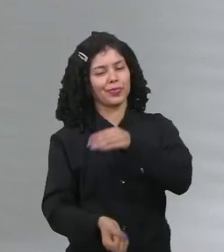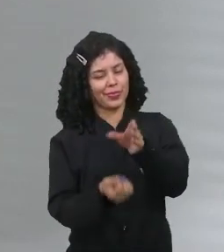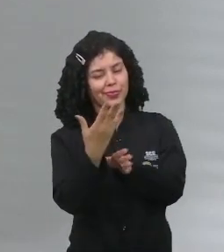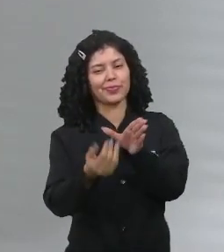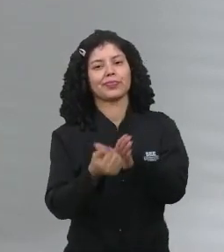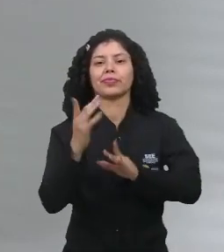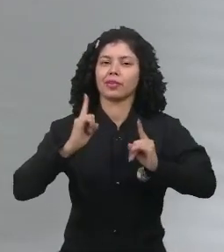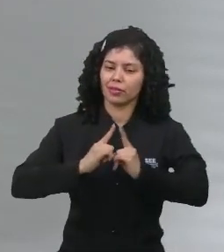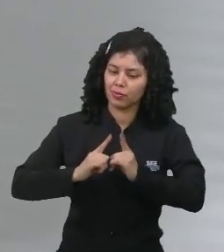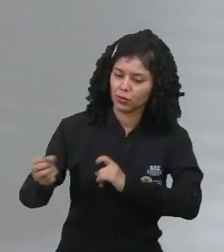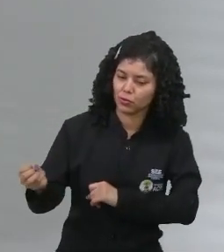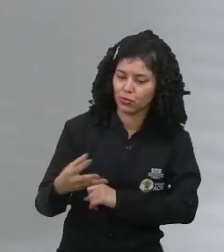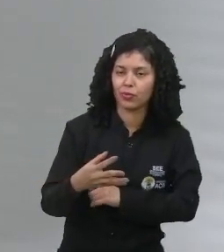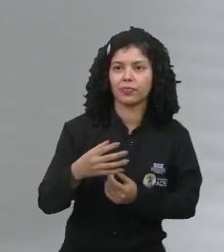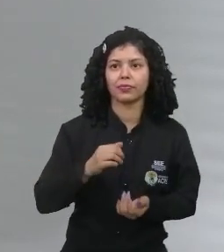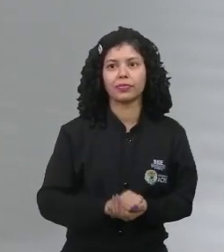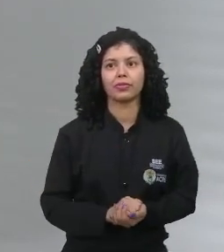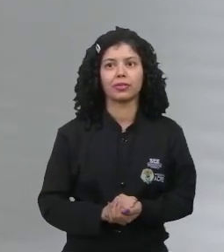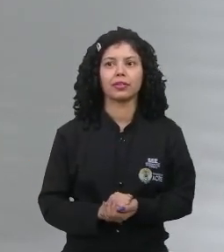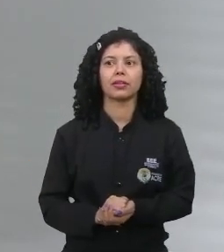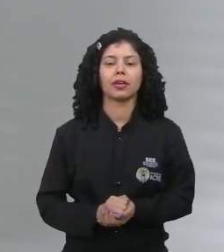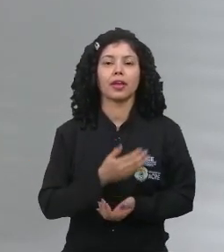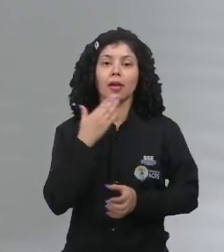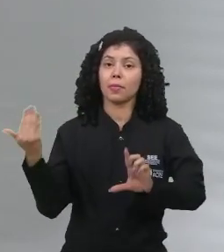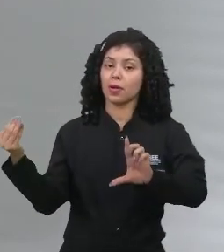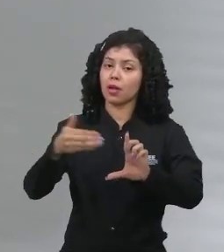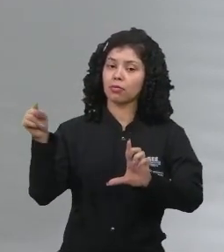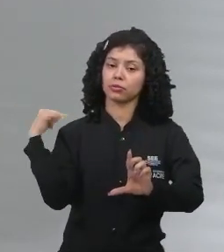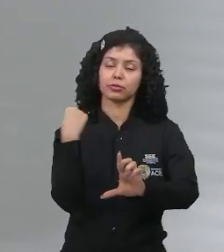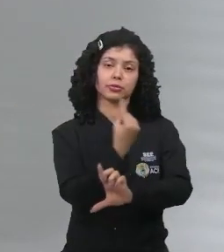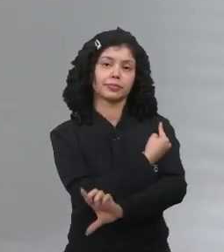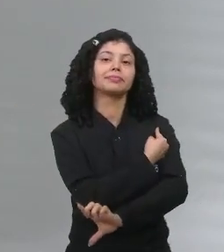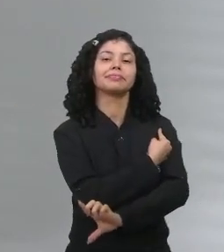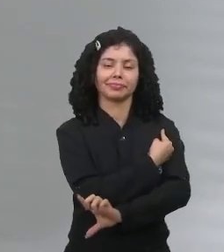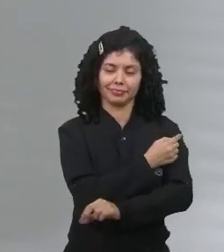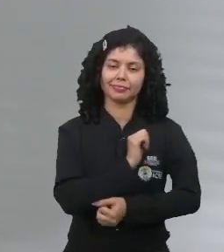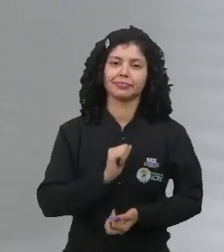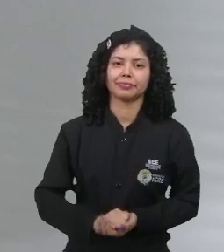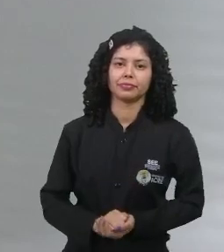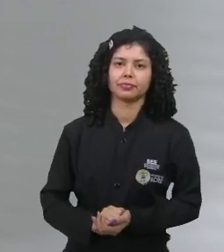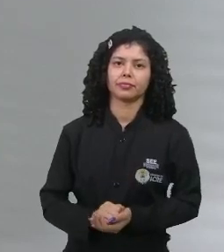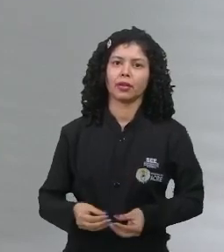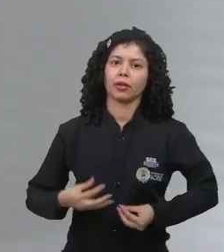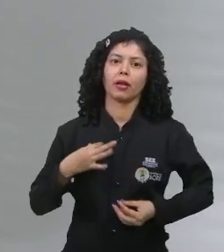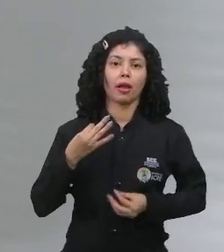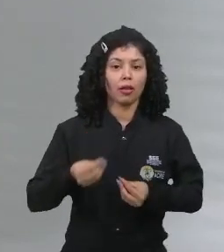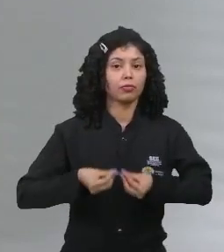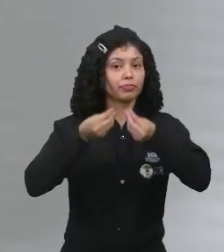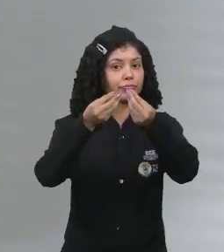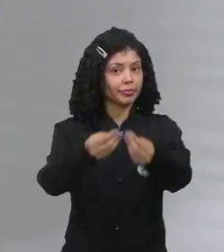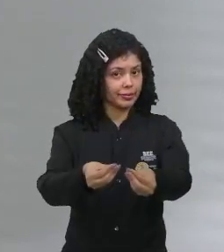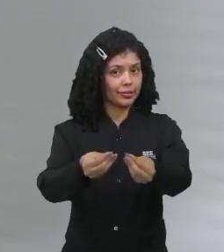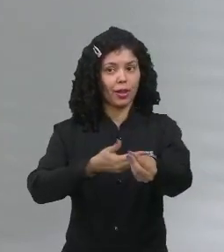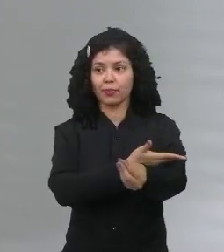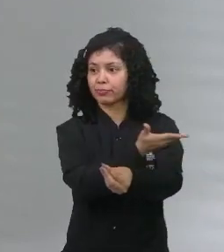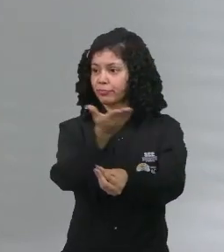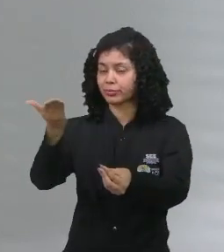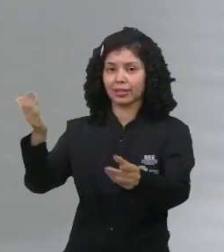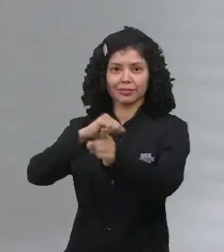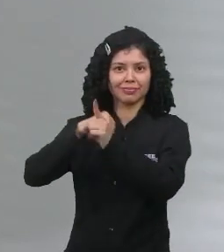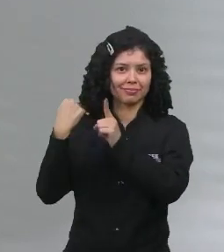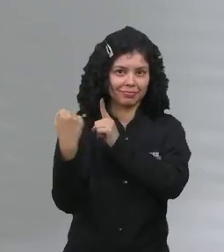novos serviços para ser acessados por todos nós disponíveis na sociedade.